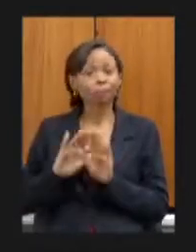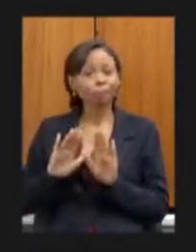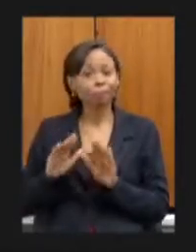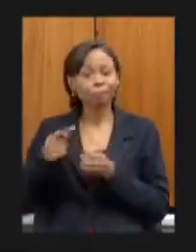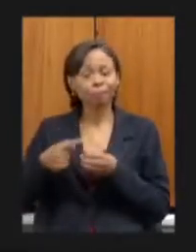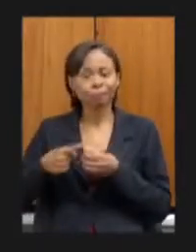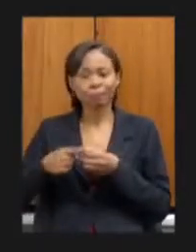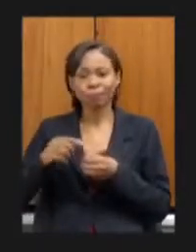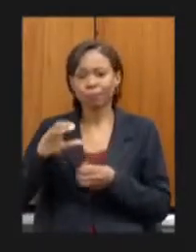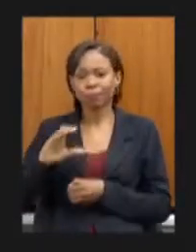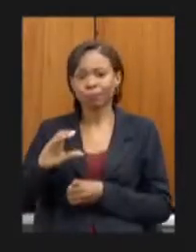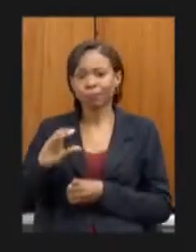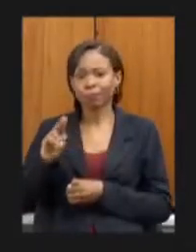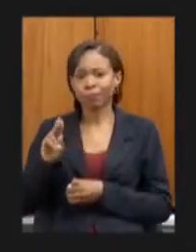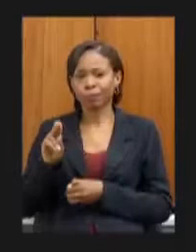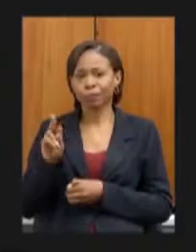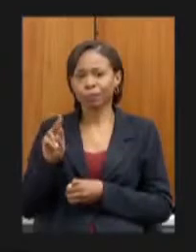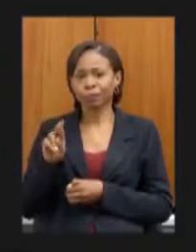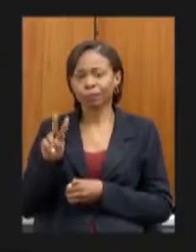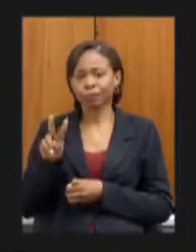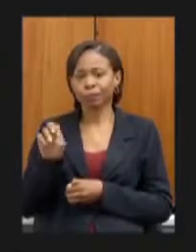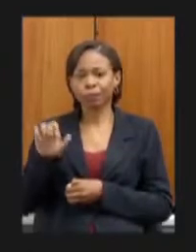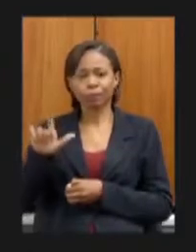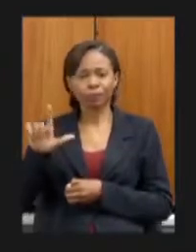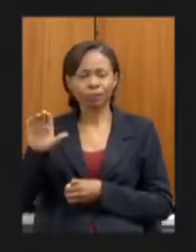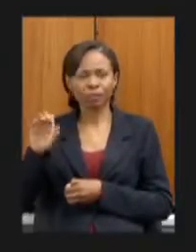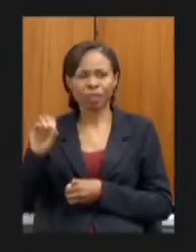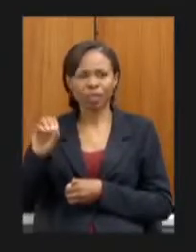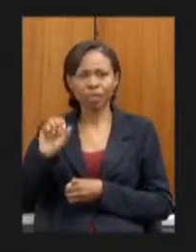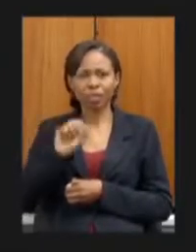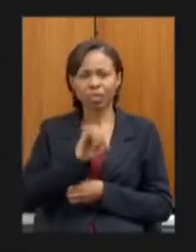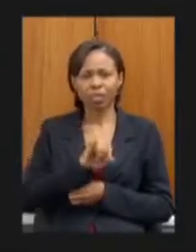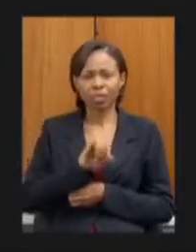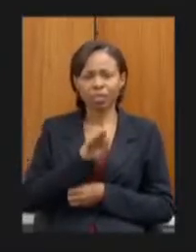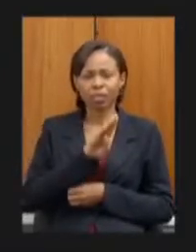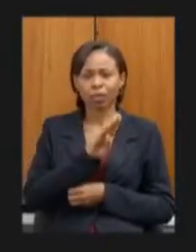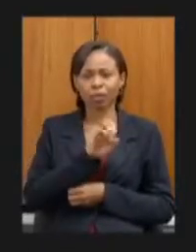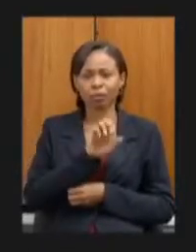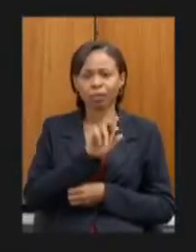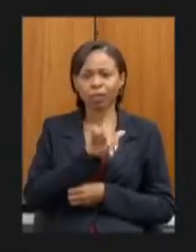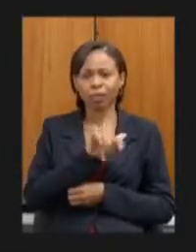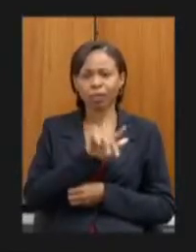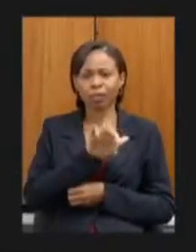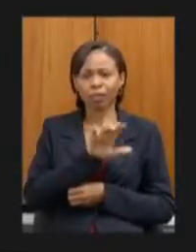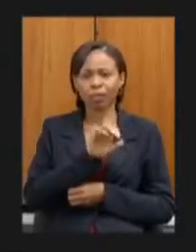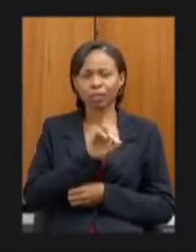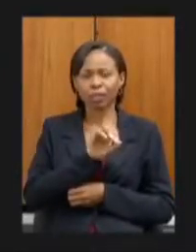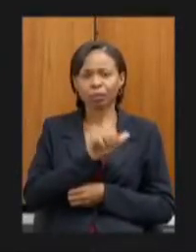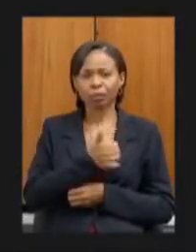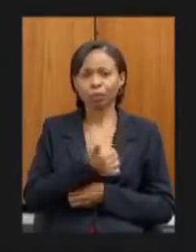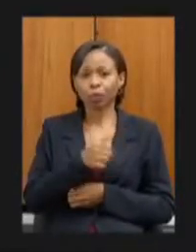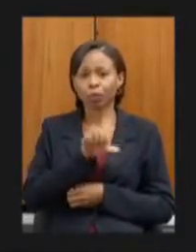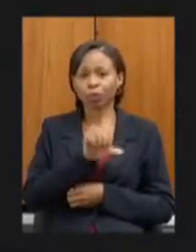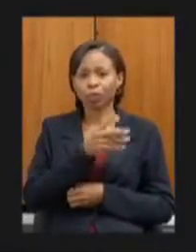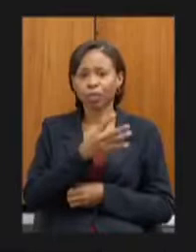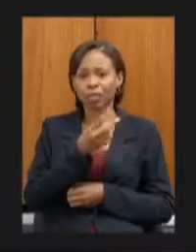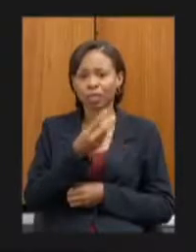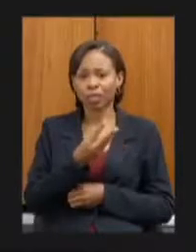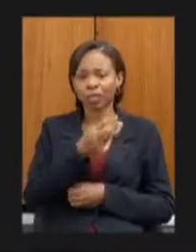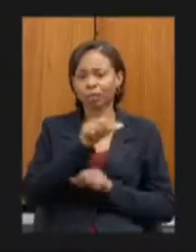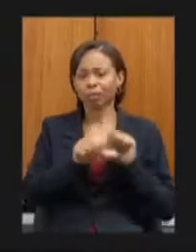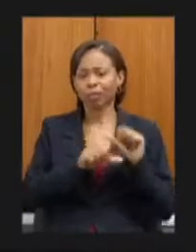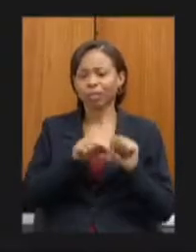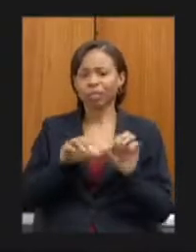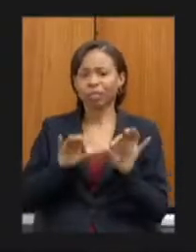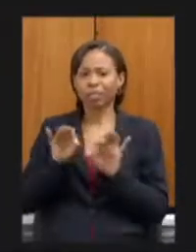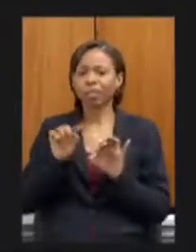se o BG não tivesse mudado em 1943 a localização de Curvelo Curvelo ainda seria parte do